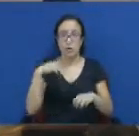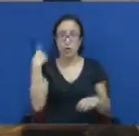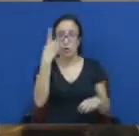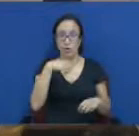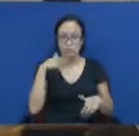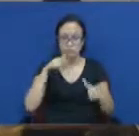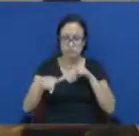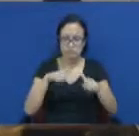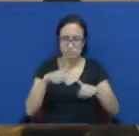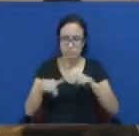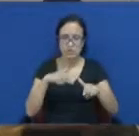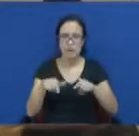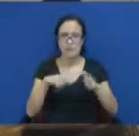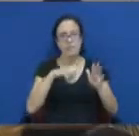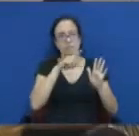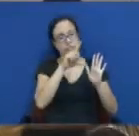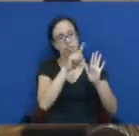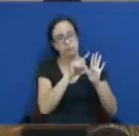e monitores.